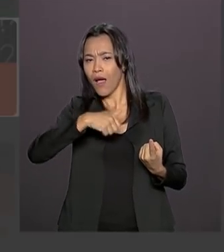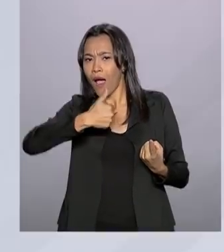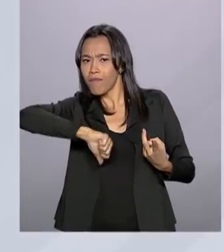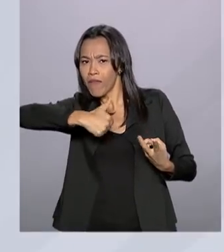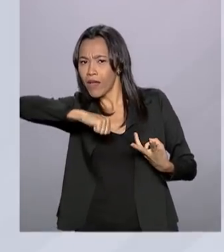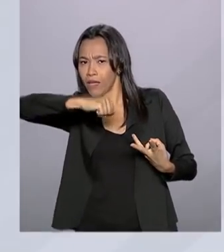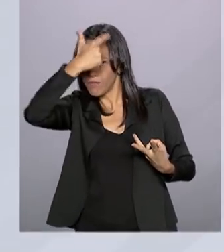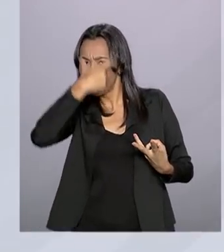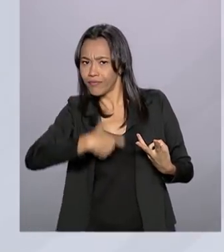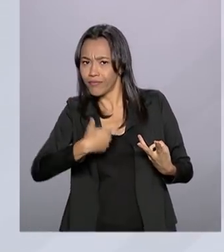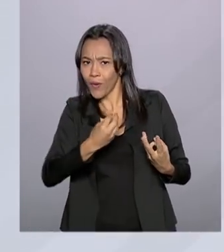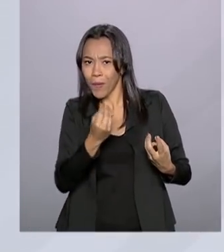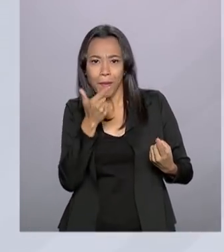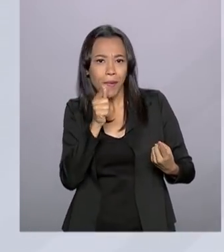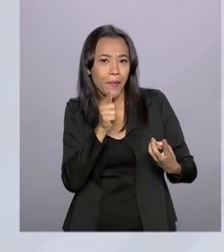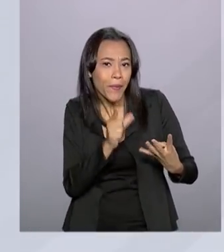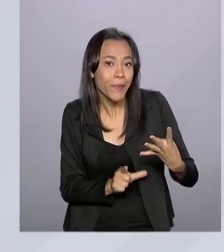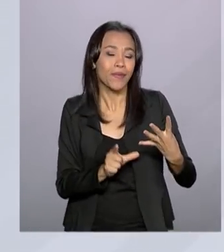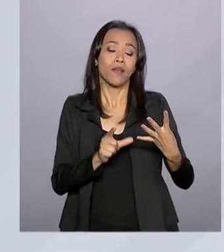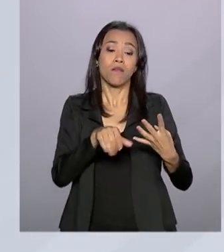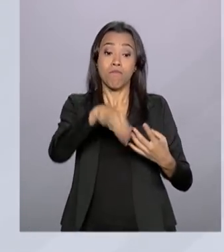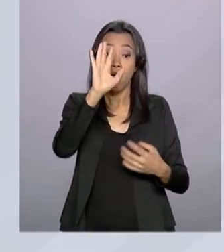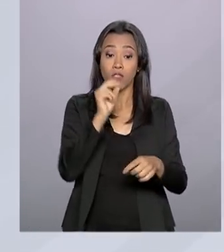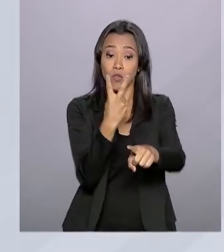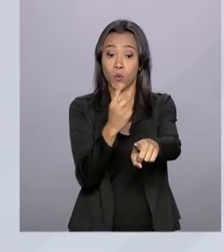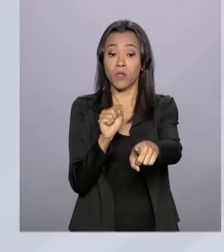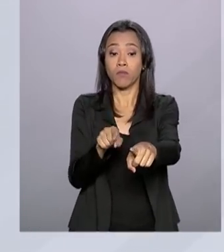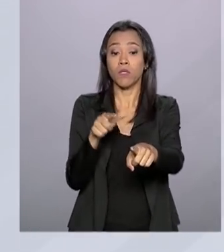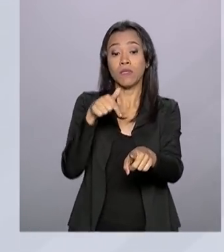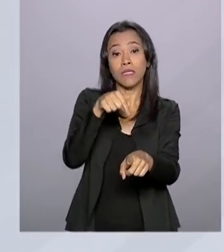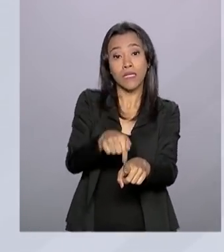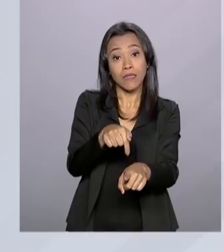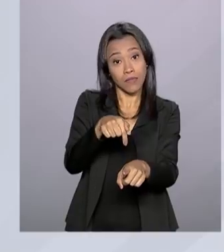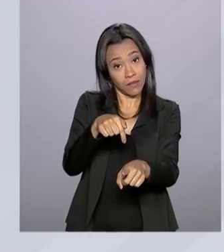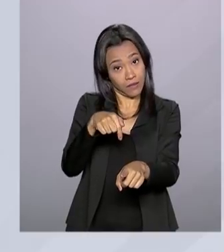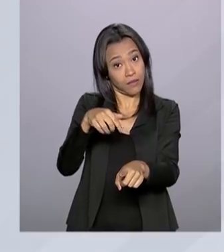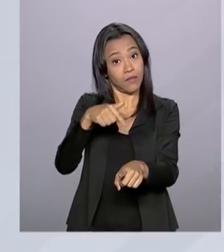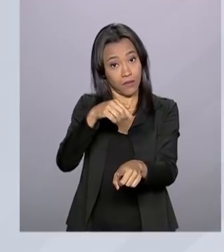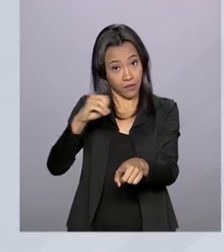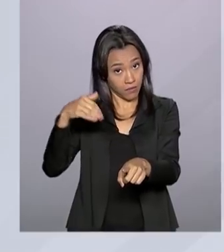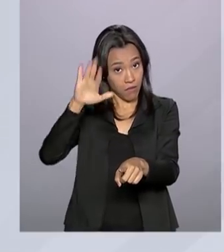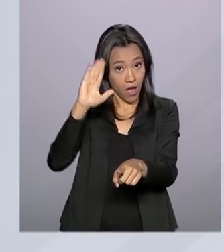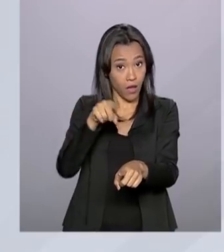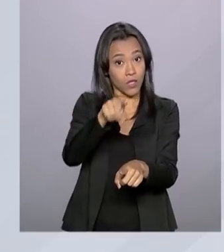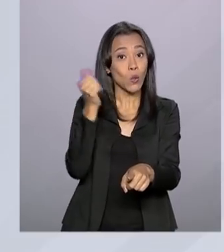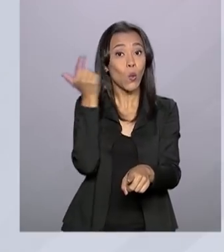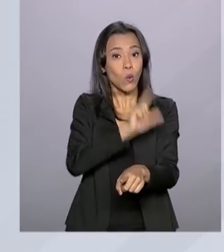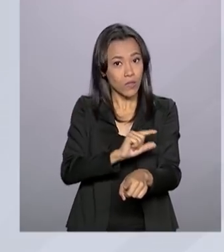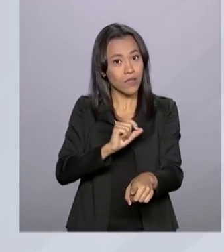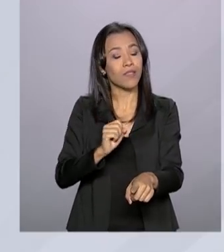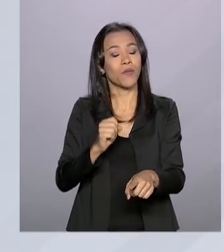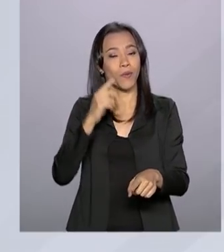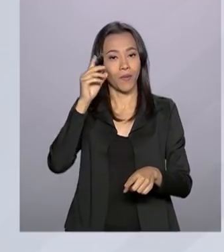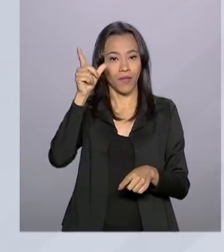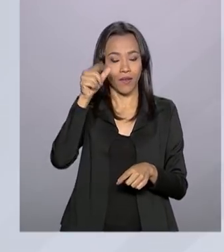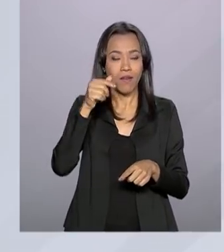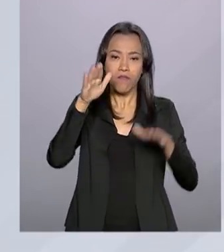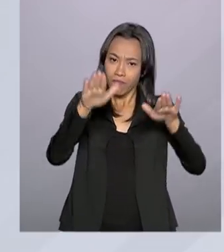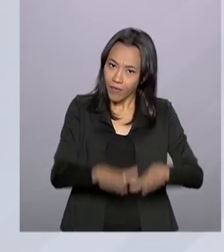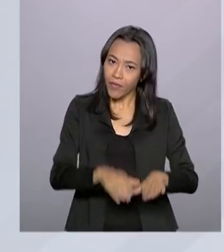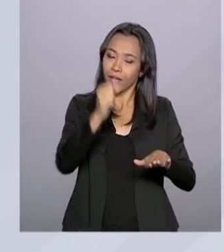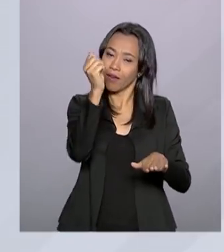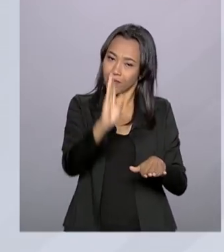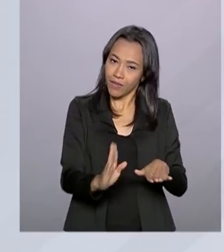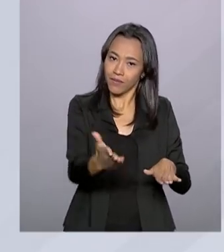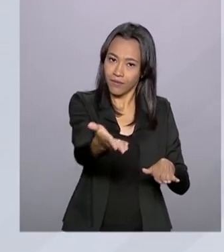brasileira. Só em janeiro deste ano, mais de 2.700 autorizações de trabalho foram concedidas a estrangeiros pelo